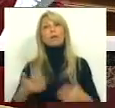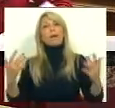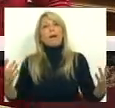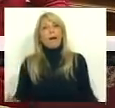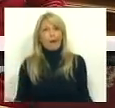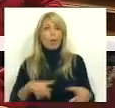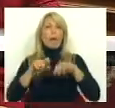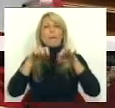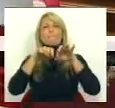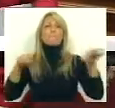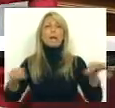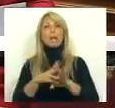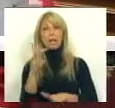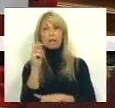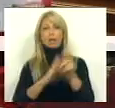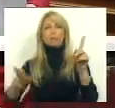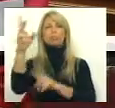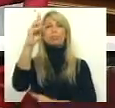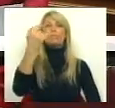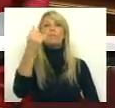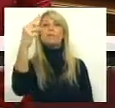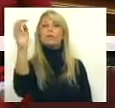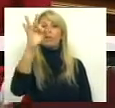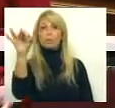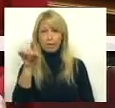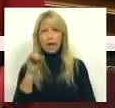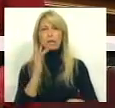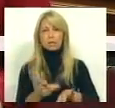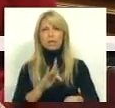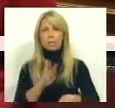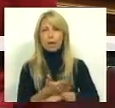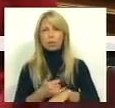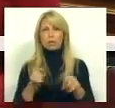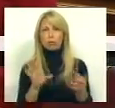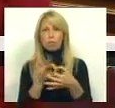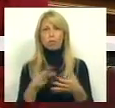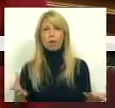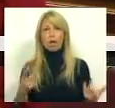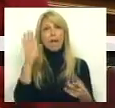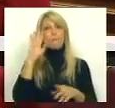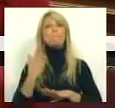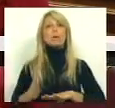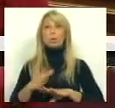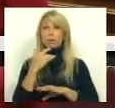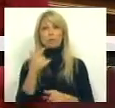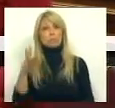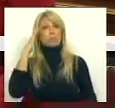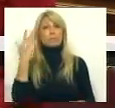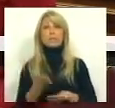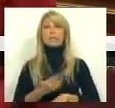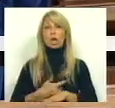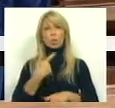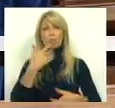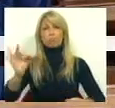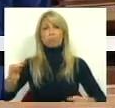13% para 23%. Isto aqui é que é sensibilidade a um setor, isto é preconceito e achar que este setor não interessa para nada e